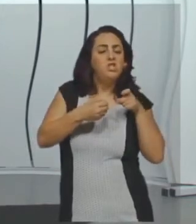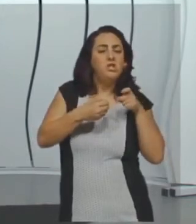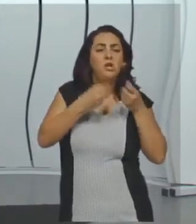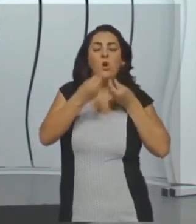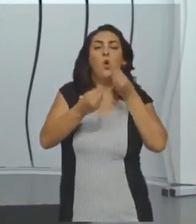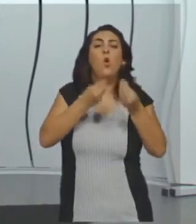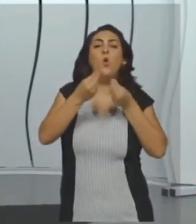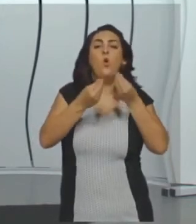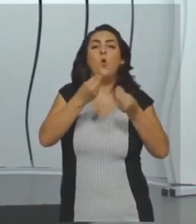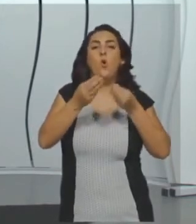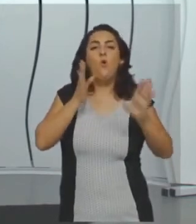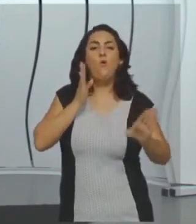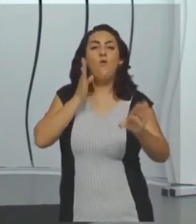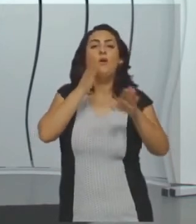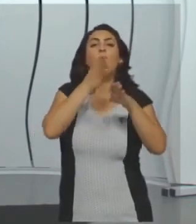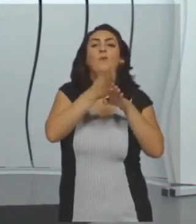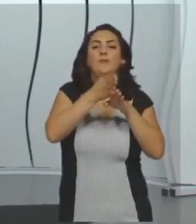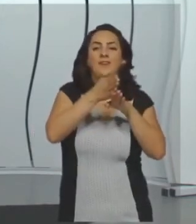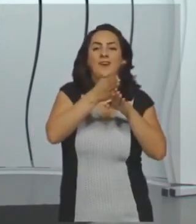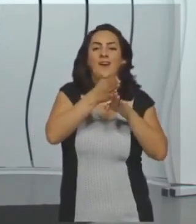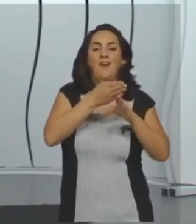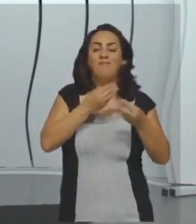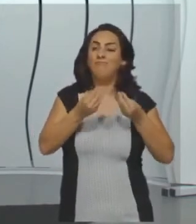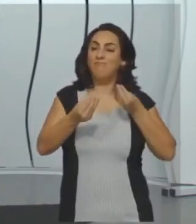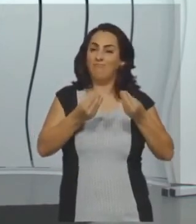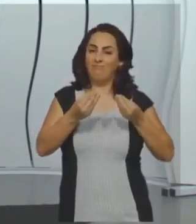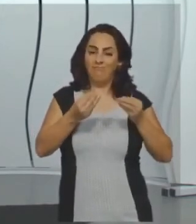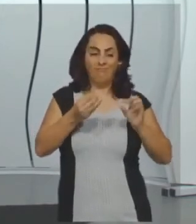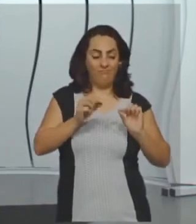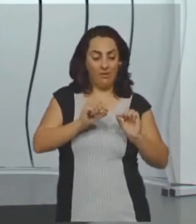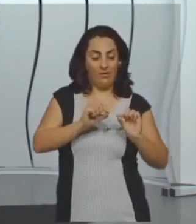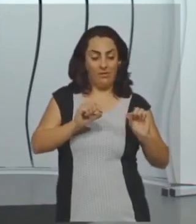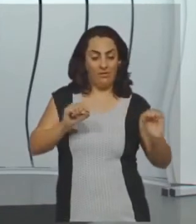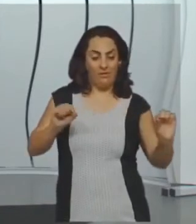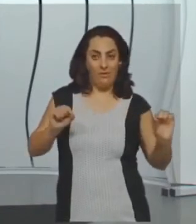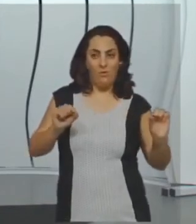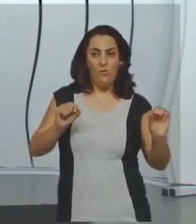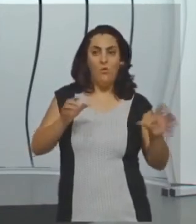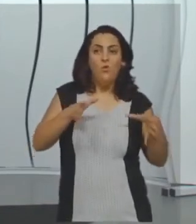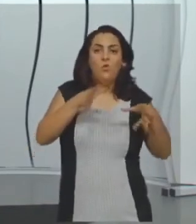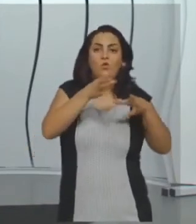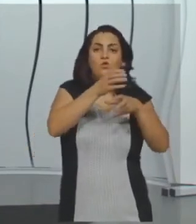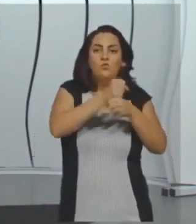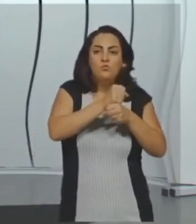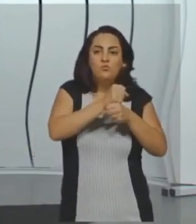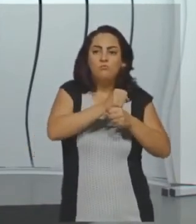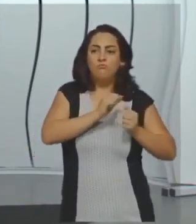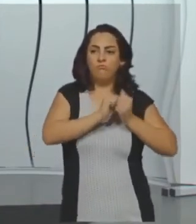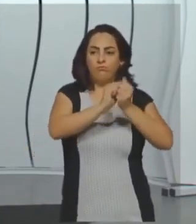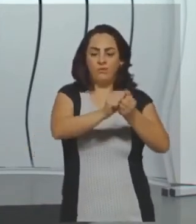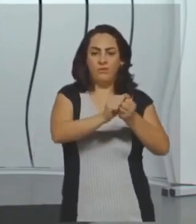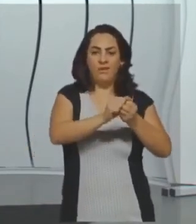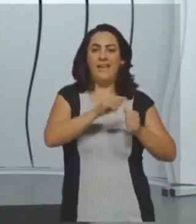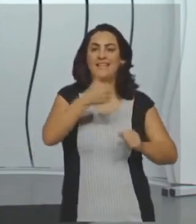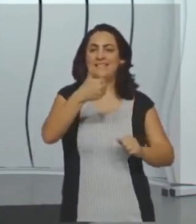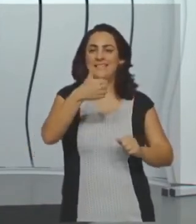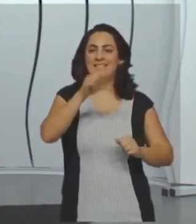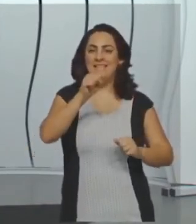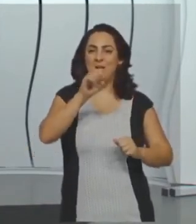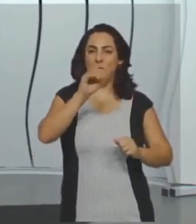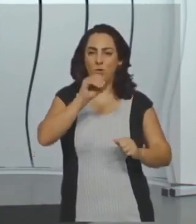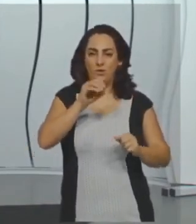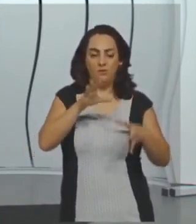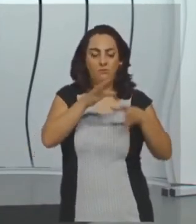complementar, né, é suplementar, né, desculpa, ele é suplementar ao ângulo de